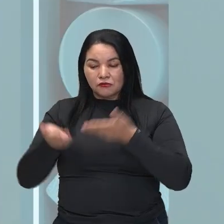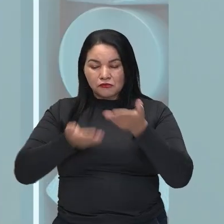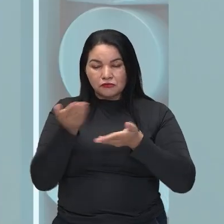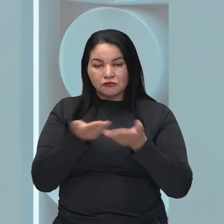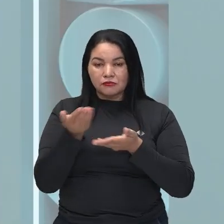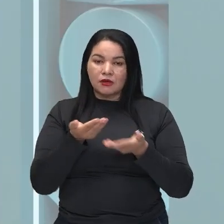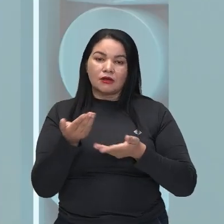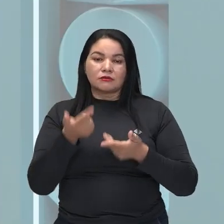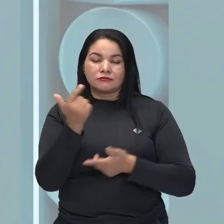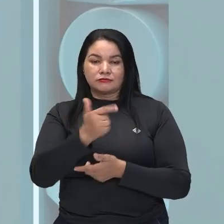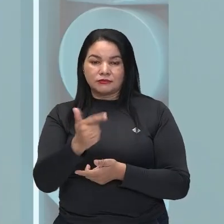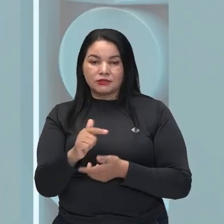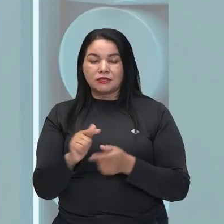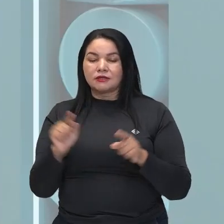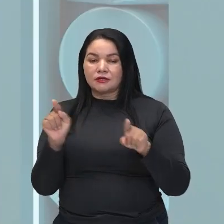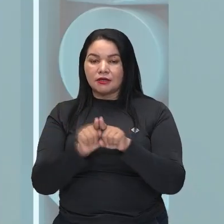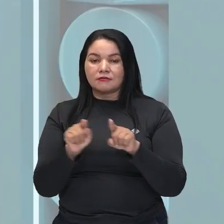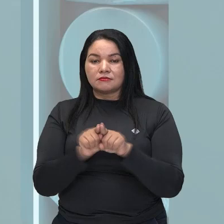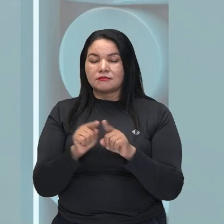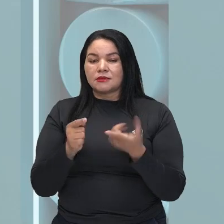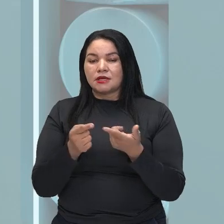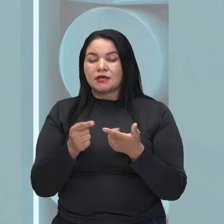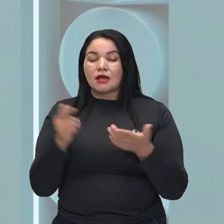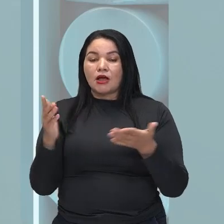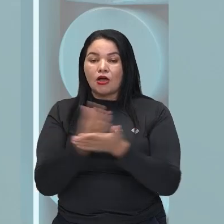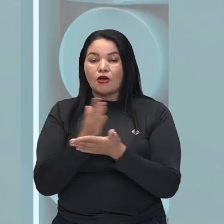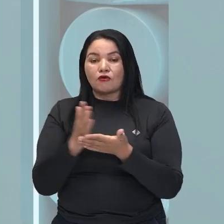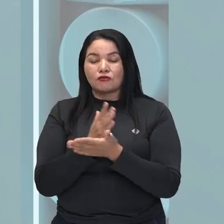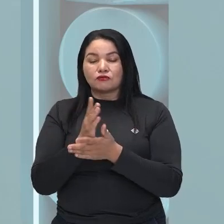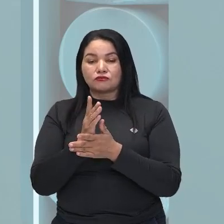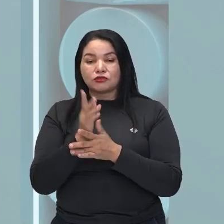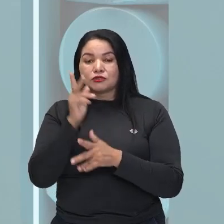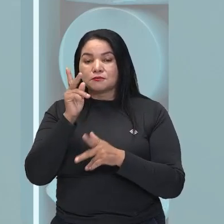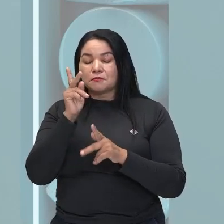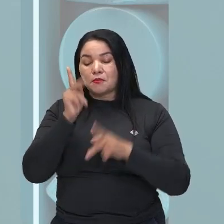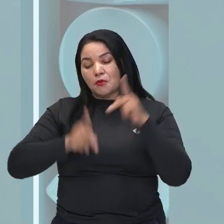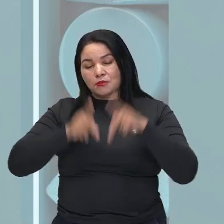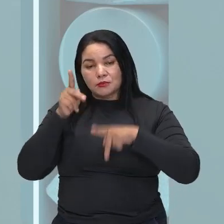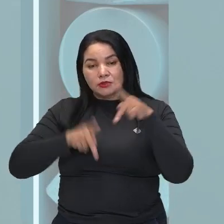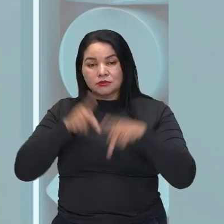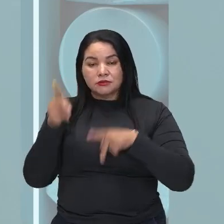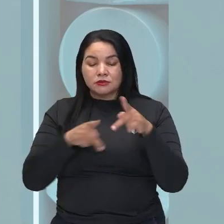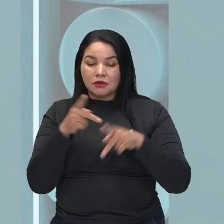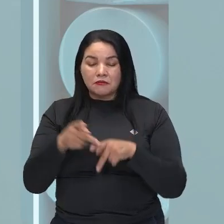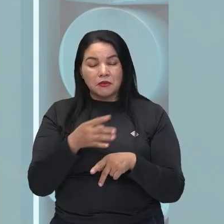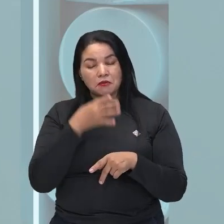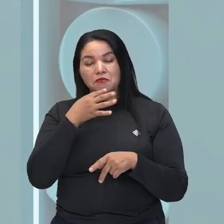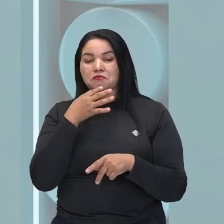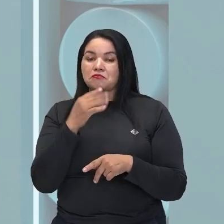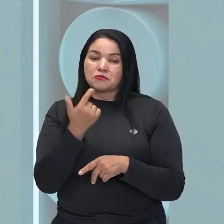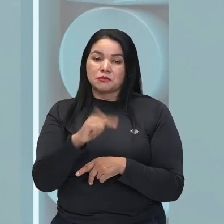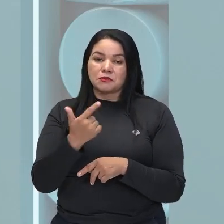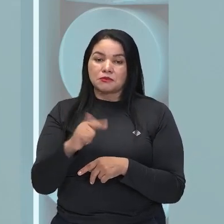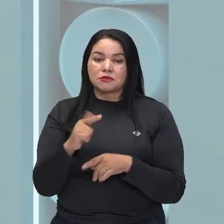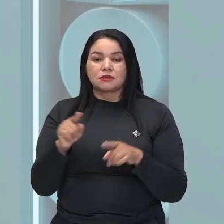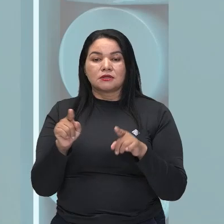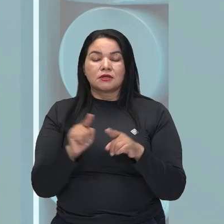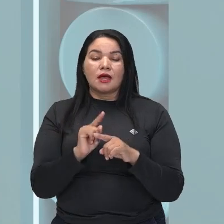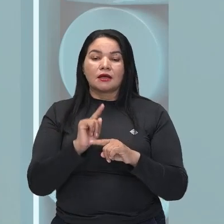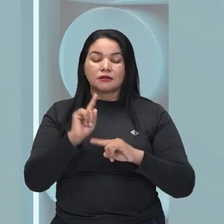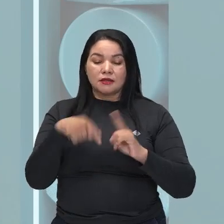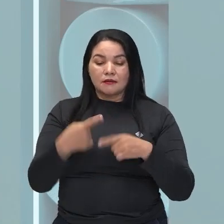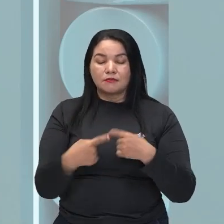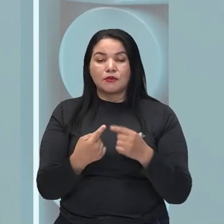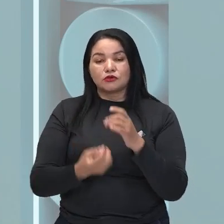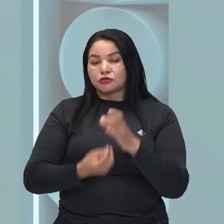e também há um problema com relação ao desconhecimento da população sobre esses povos, o que gera aí toda... Uma